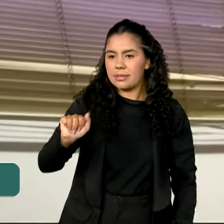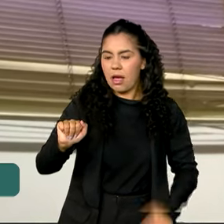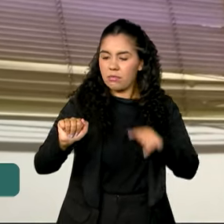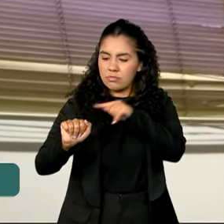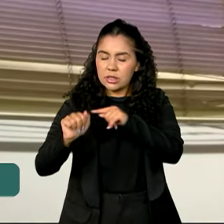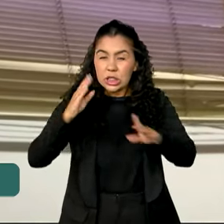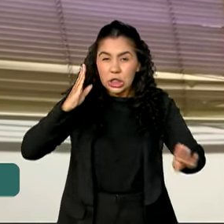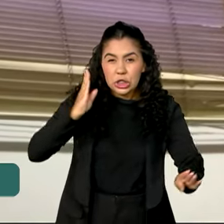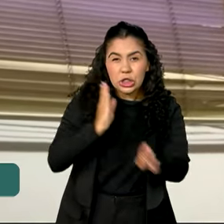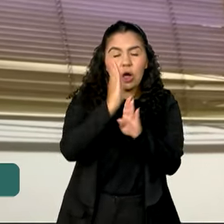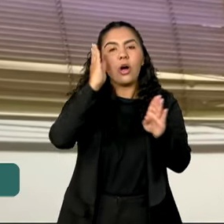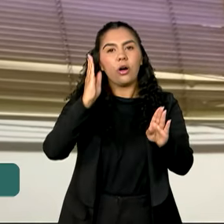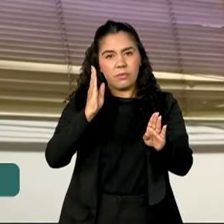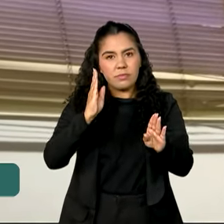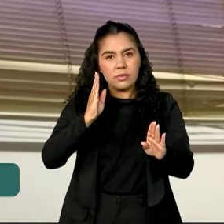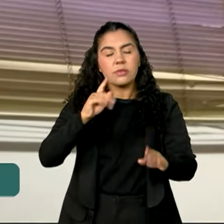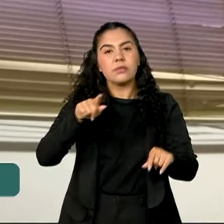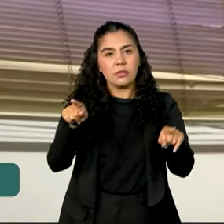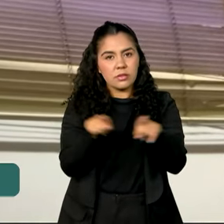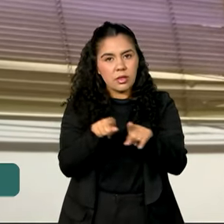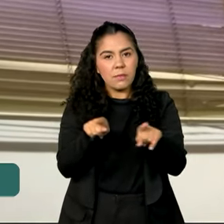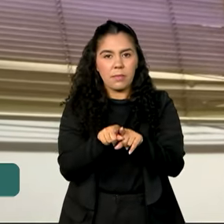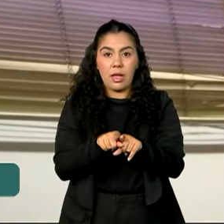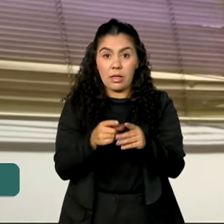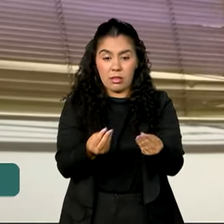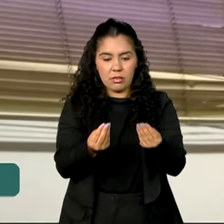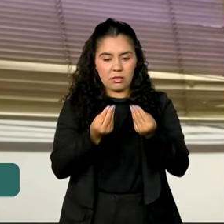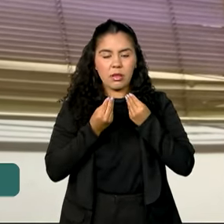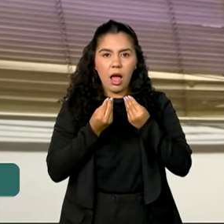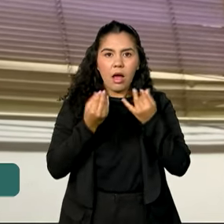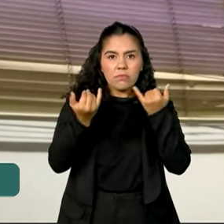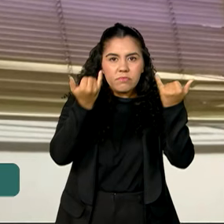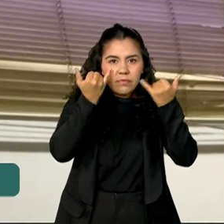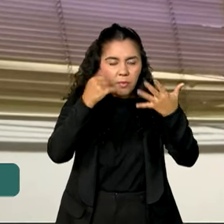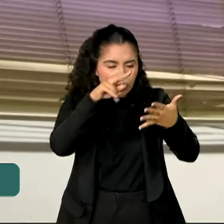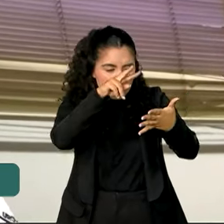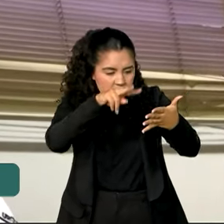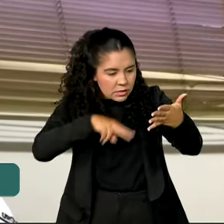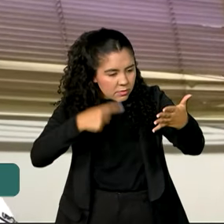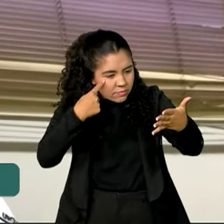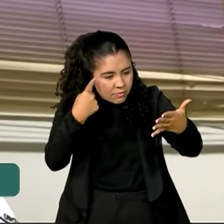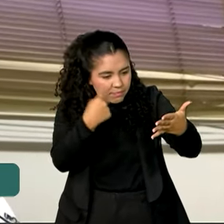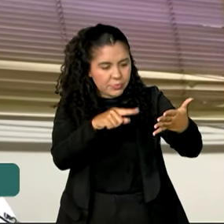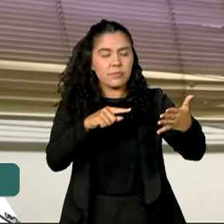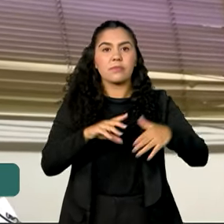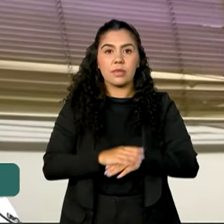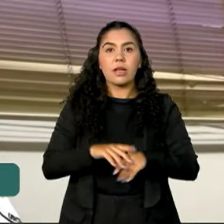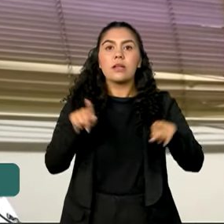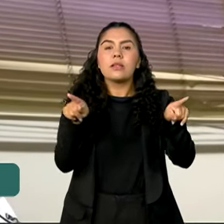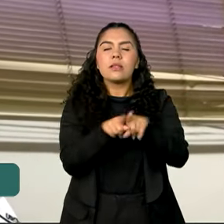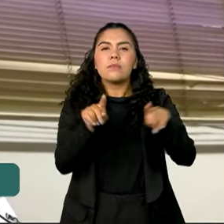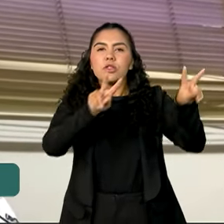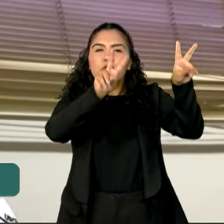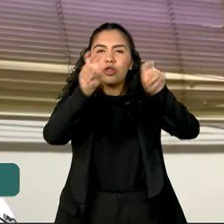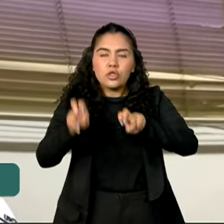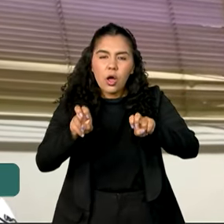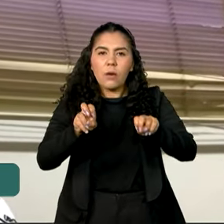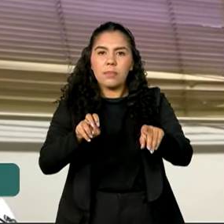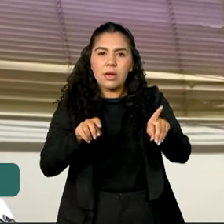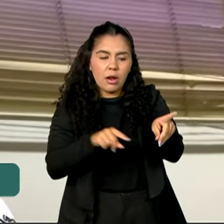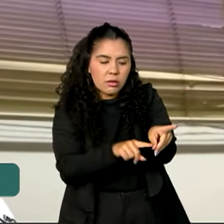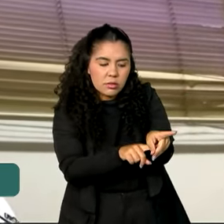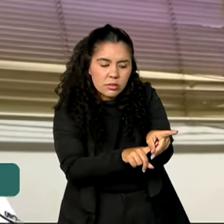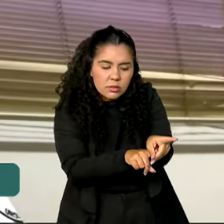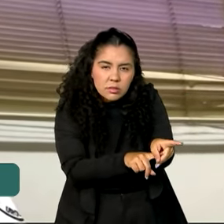Um exame fácil, de fácil coleta, e que já nos dá muita informação sobre o câncer de próstata. O exame do toque, cada vez mais, ele está em